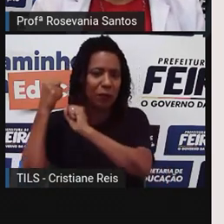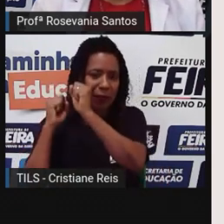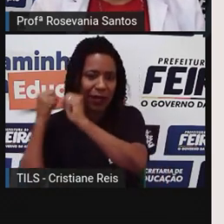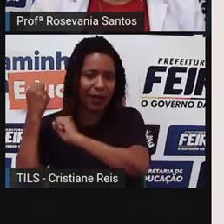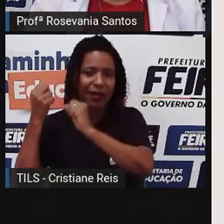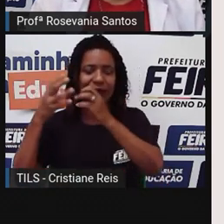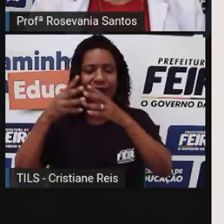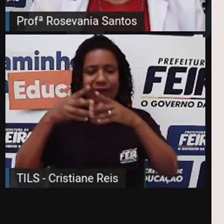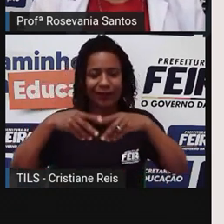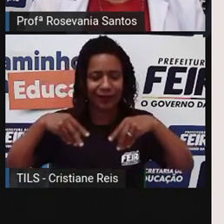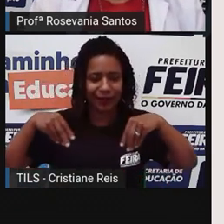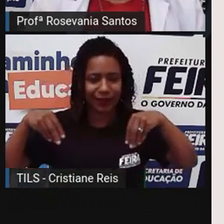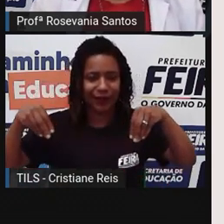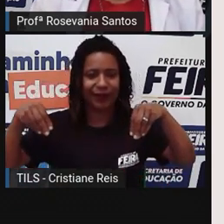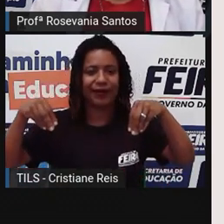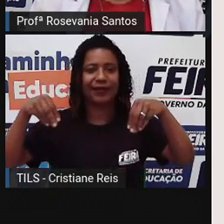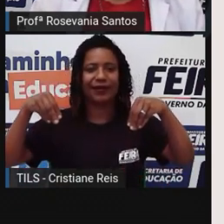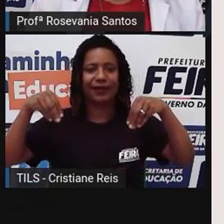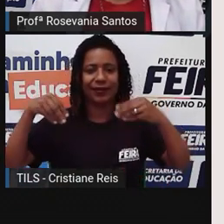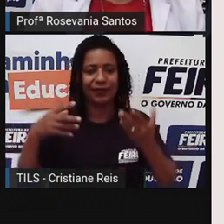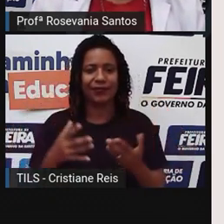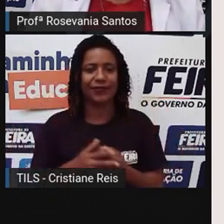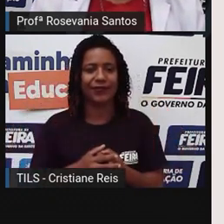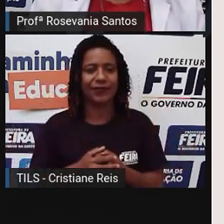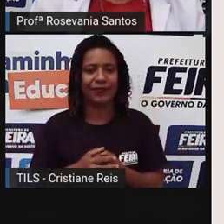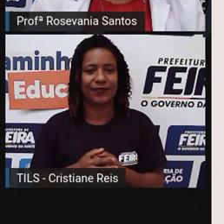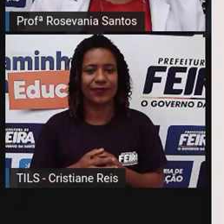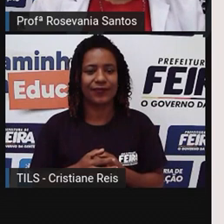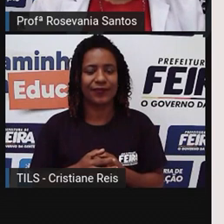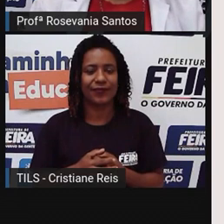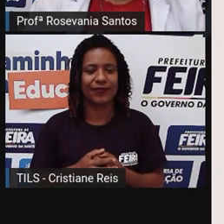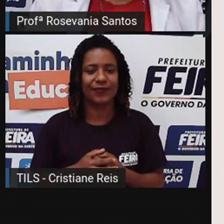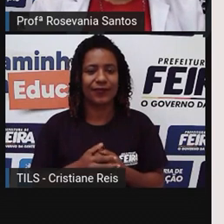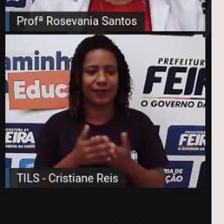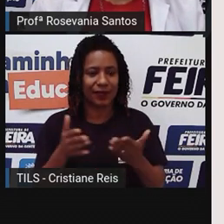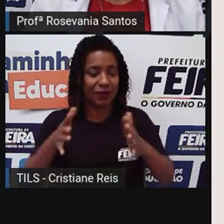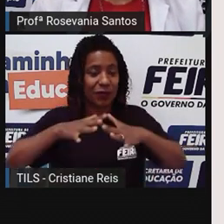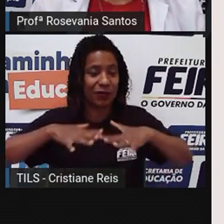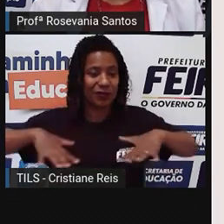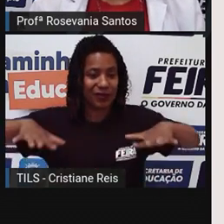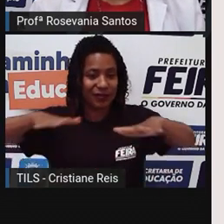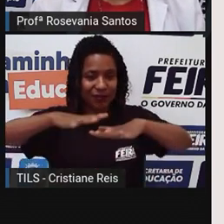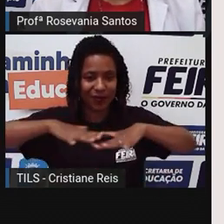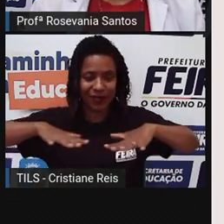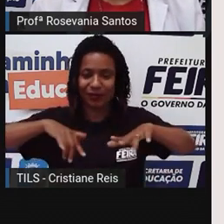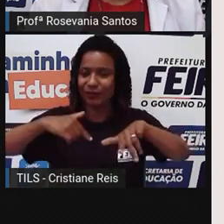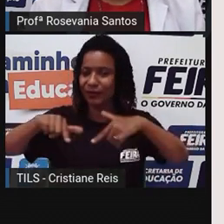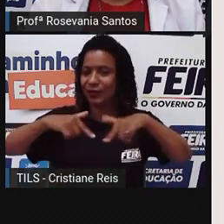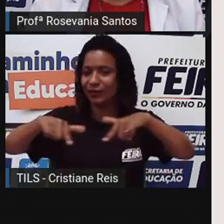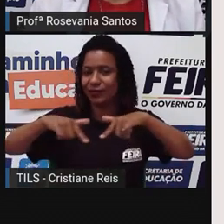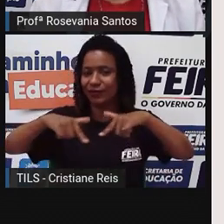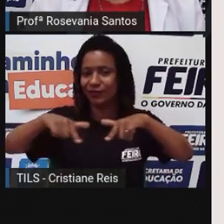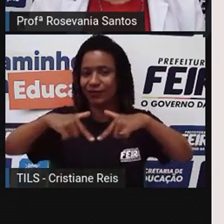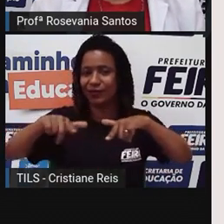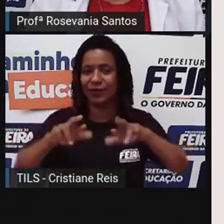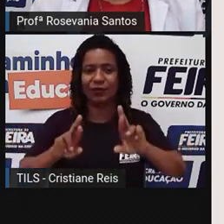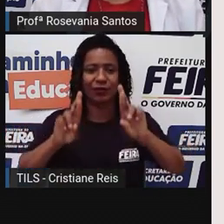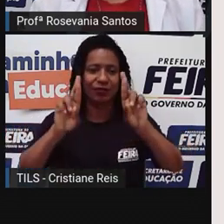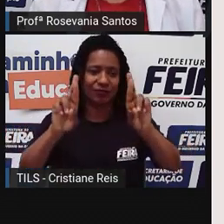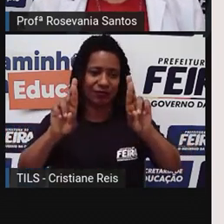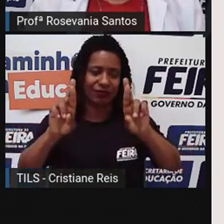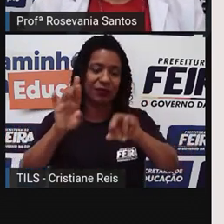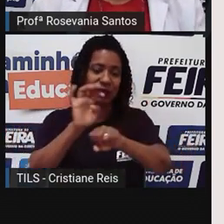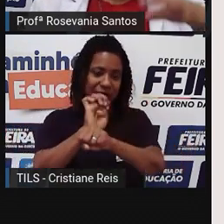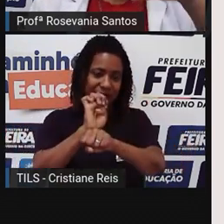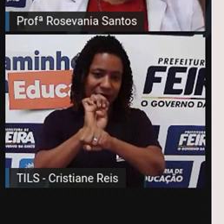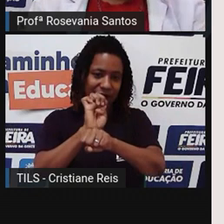terras, né, a própria, vamos dizer assim, o próprio espaço onde você vai produzir tudo é do